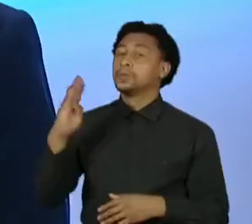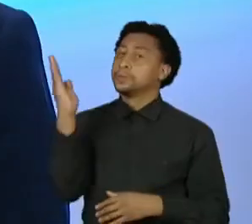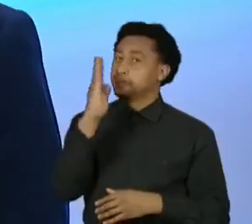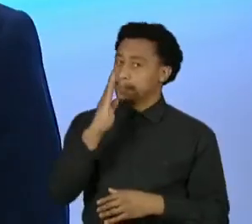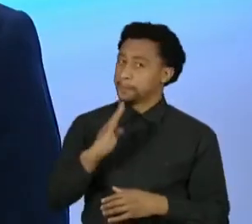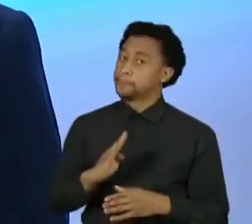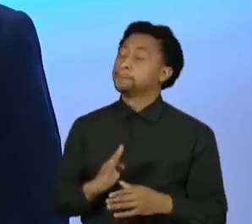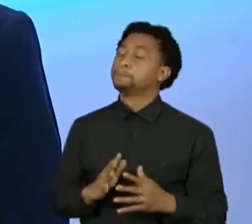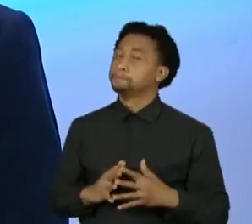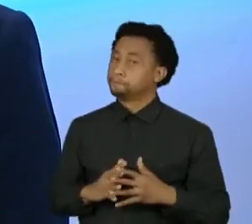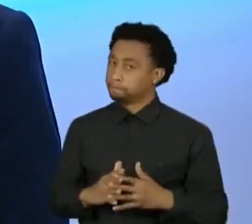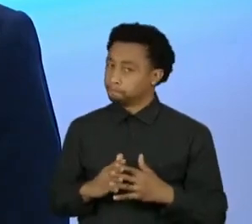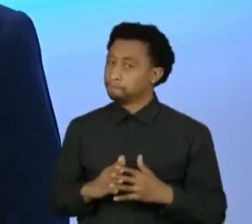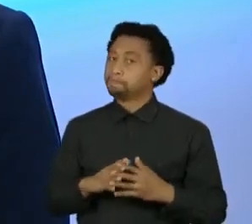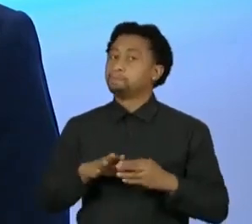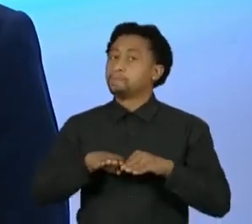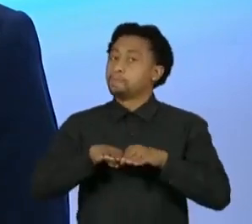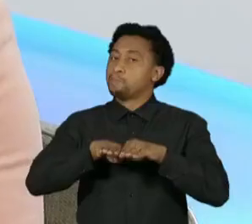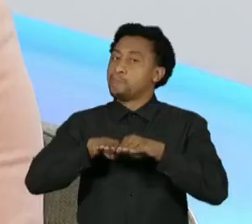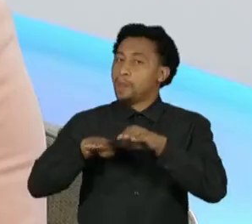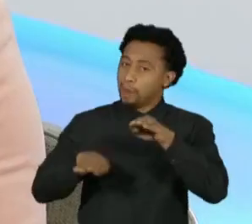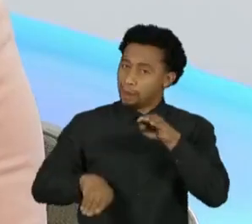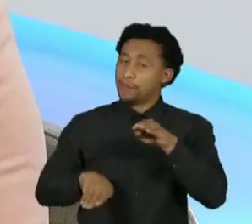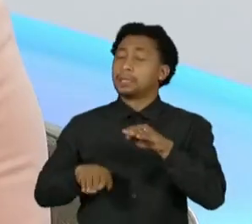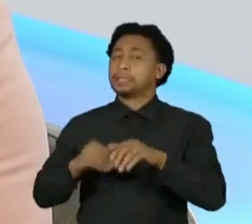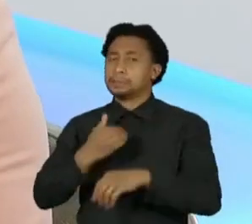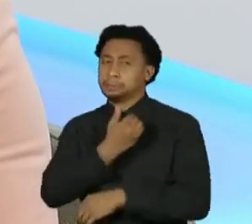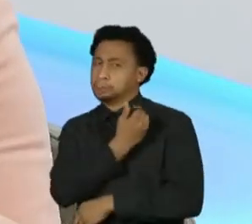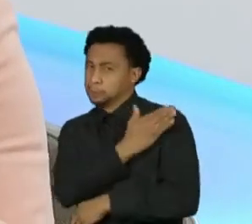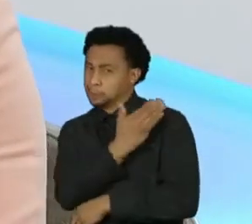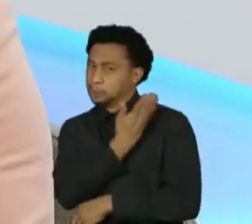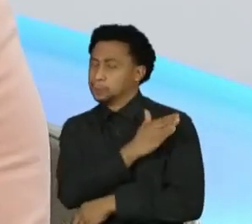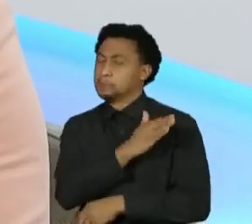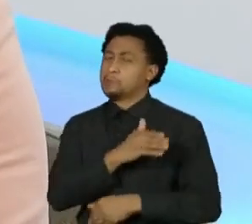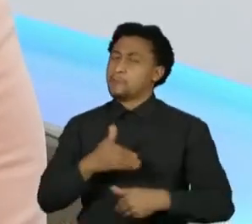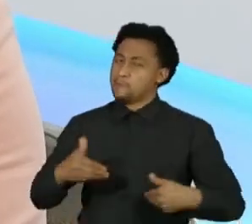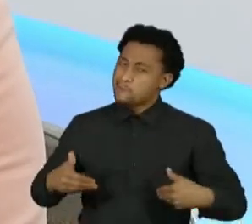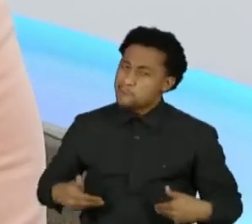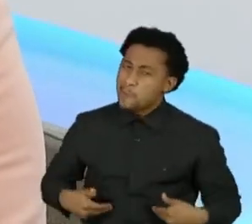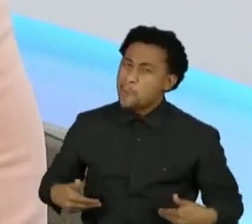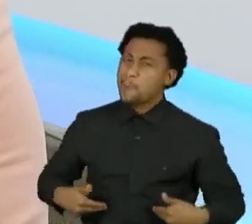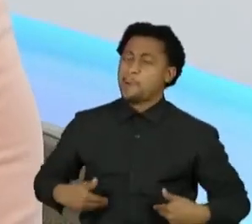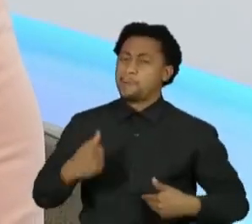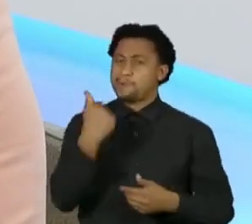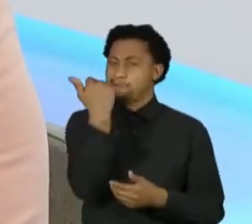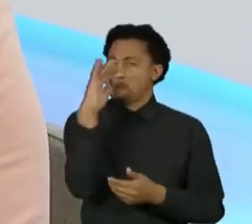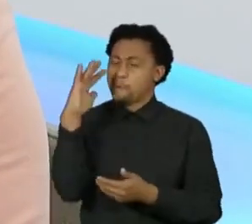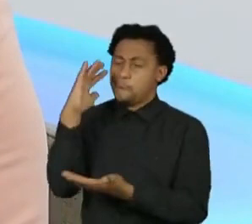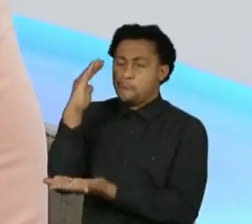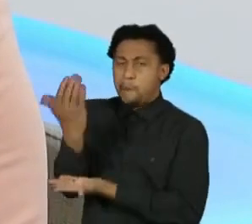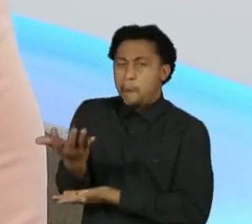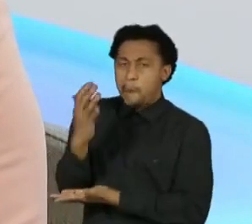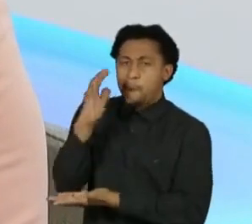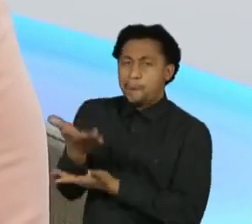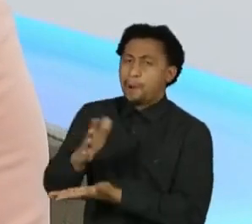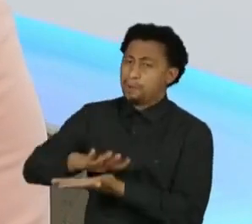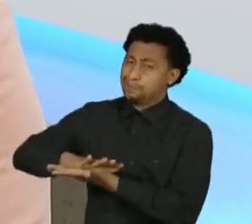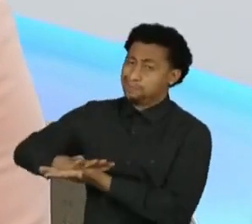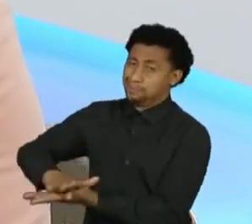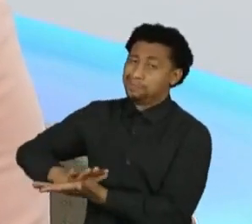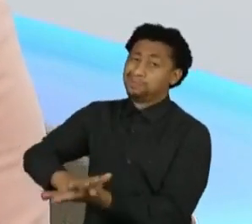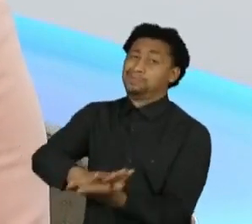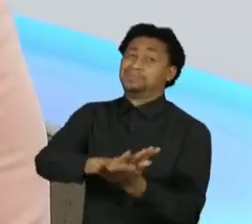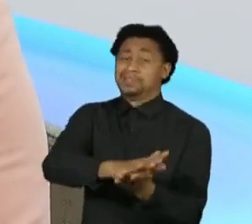gravíssimas de desigualdade, de discriminação, de fome, de devastação ambiental e todas essas questões